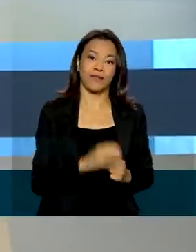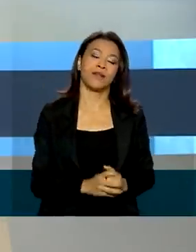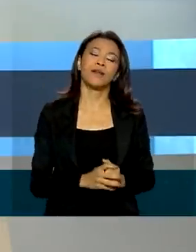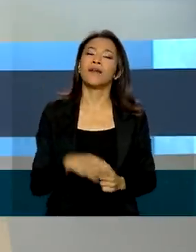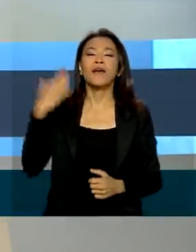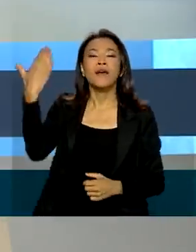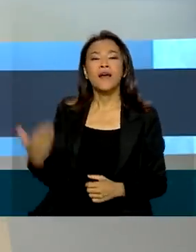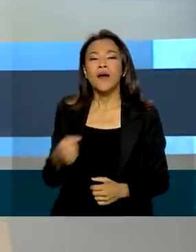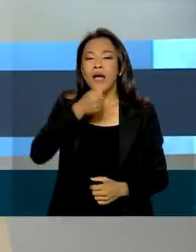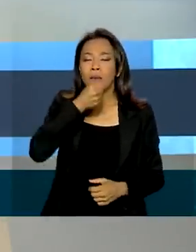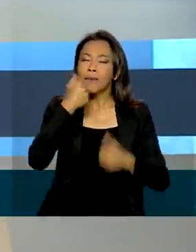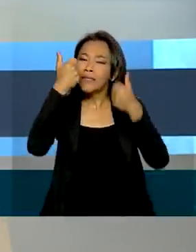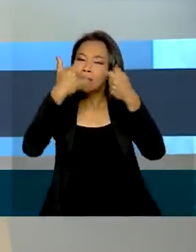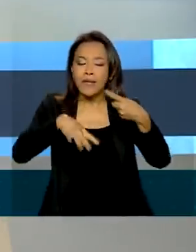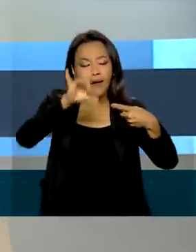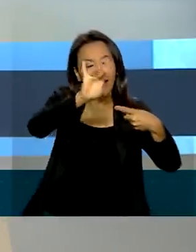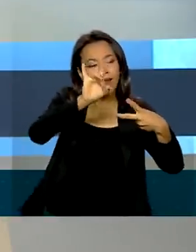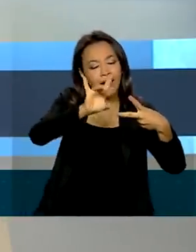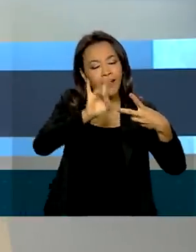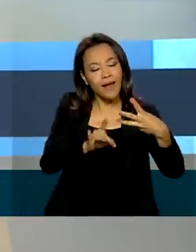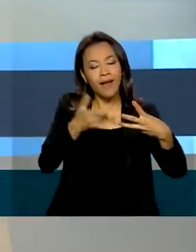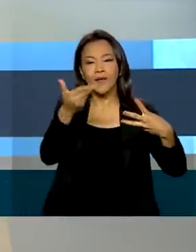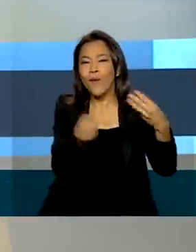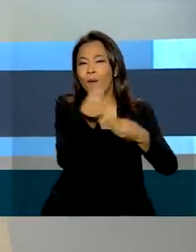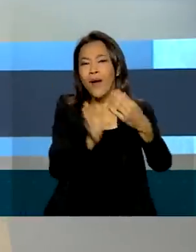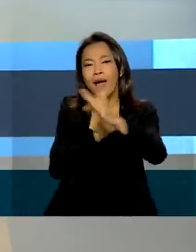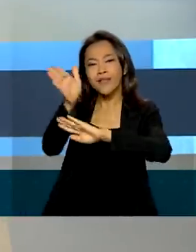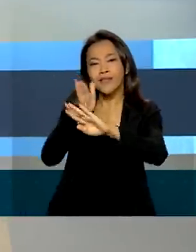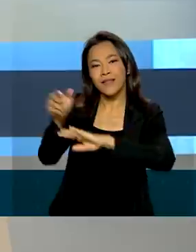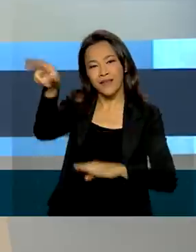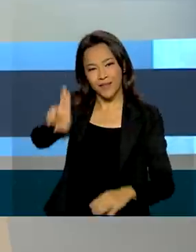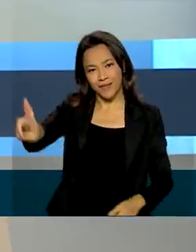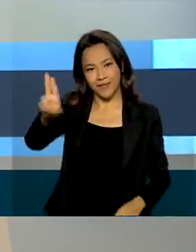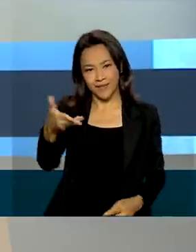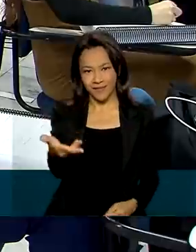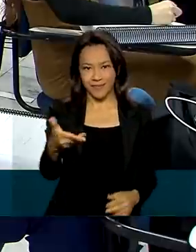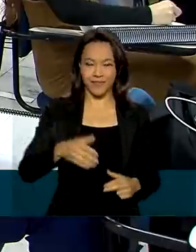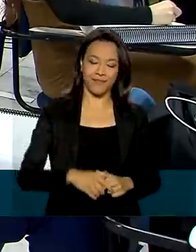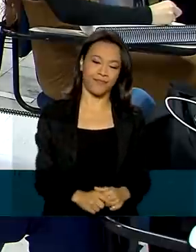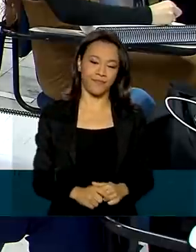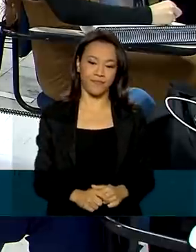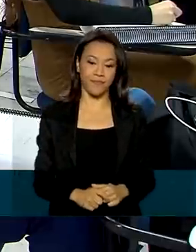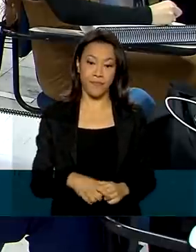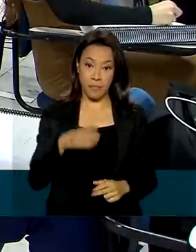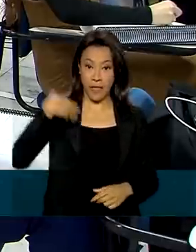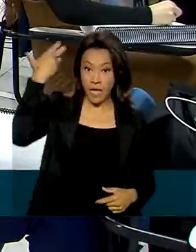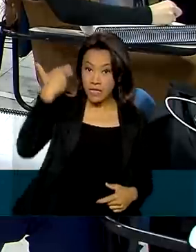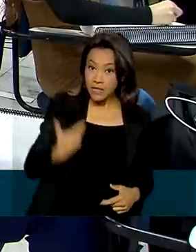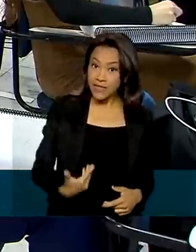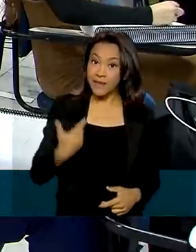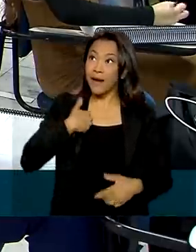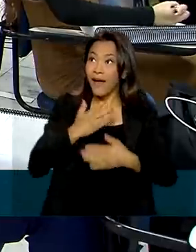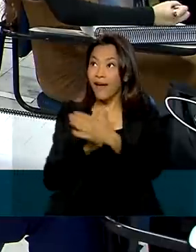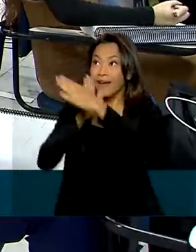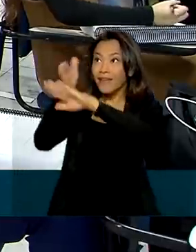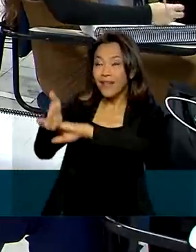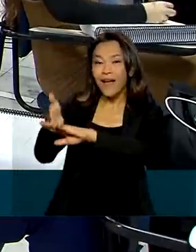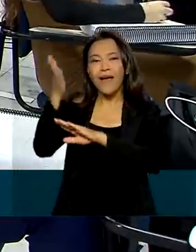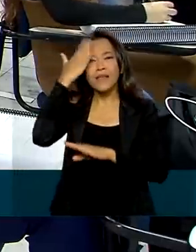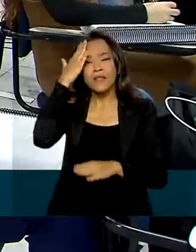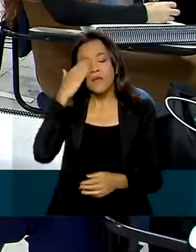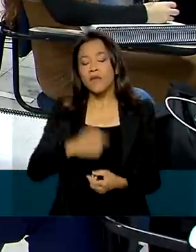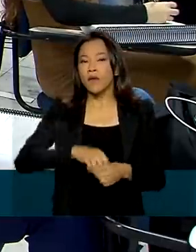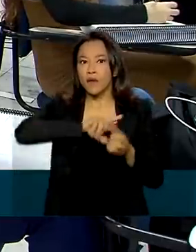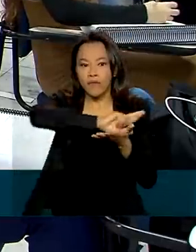Carvalho explica cada uma dessas modalidades de acesso ao ensino superior. Ser candidato ao ensino superior é lidar com uma